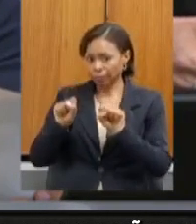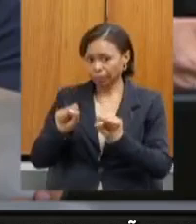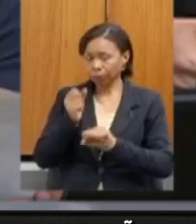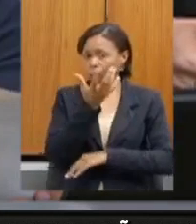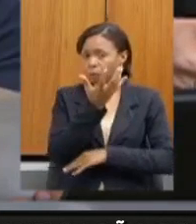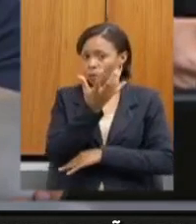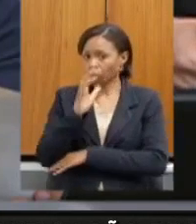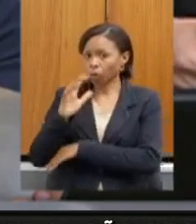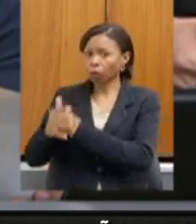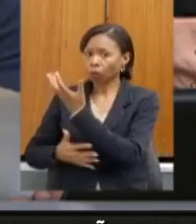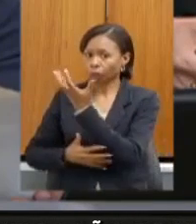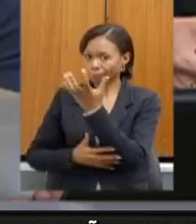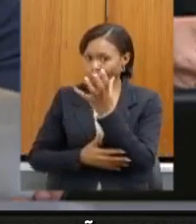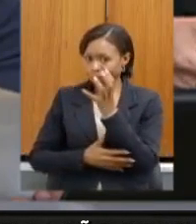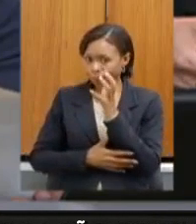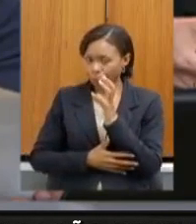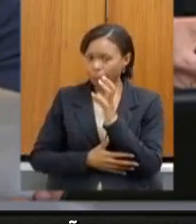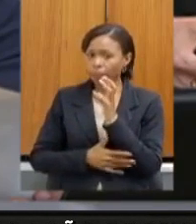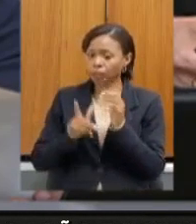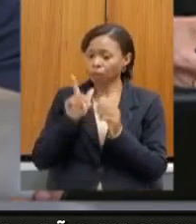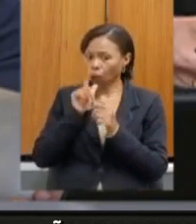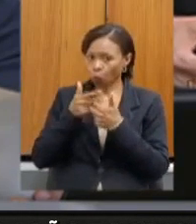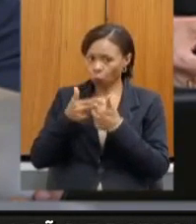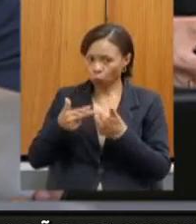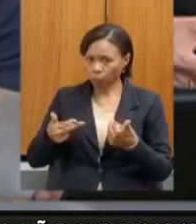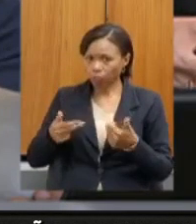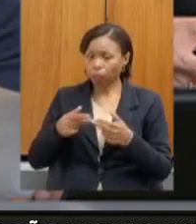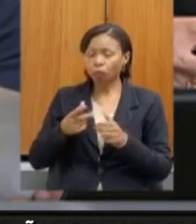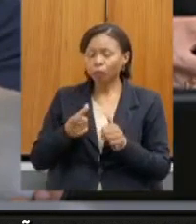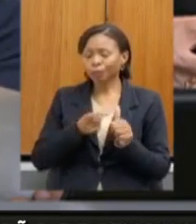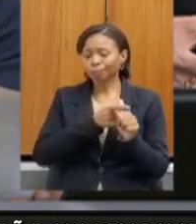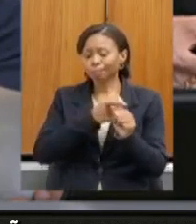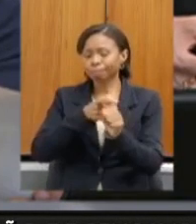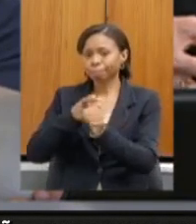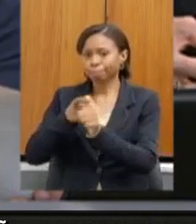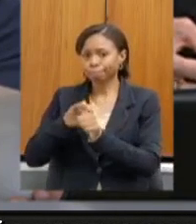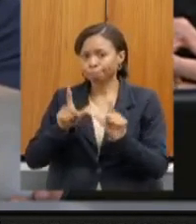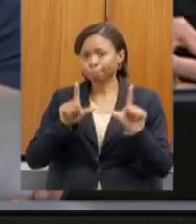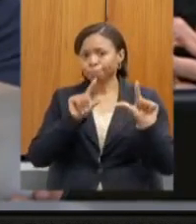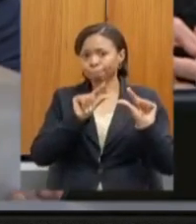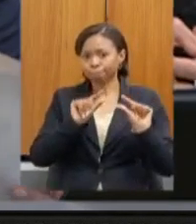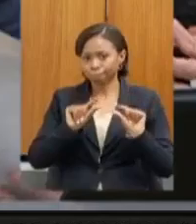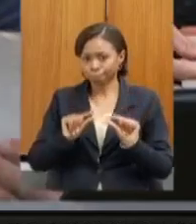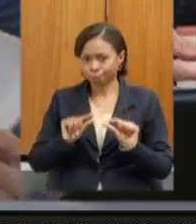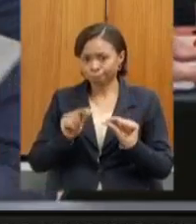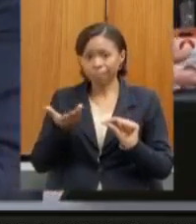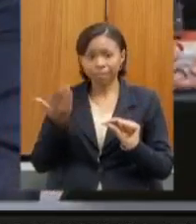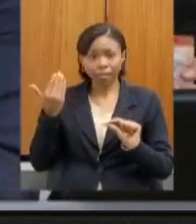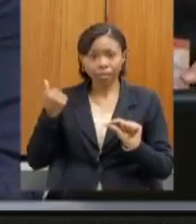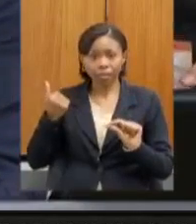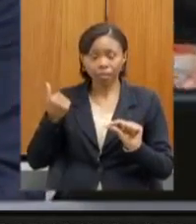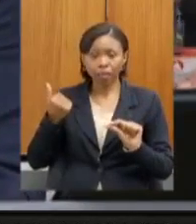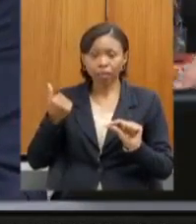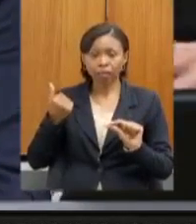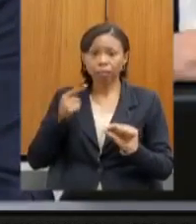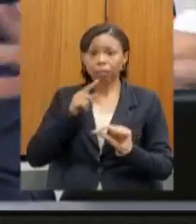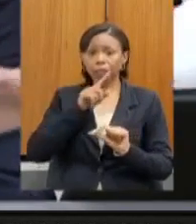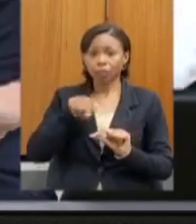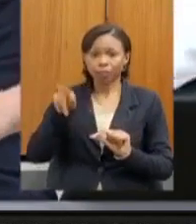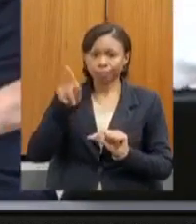ambiente e recursos hídricos, com vista à redução do passivo de processos de fiscalização e regularização ambiental suspensos durante a pandemia.